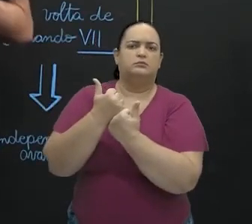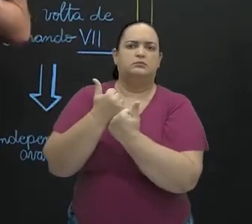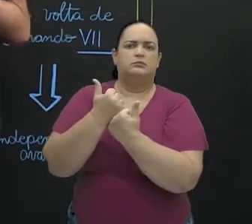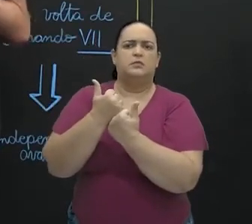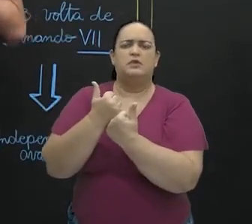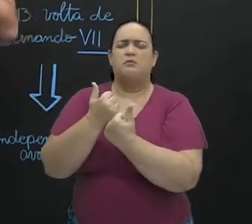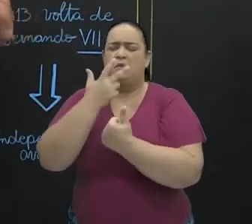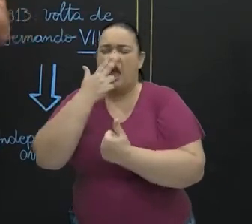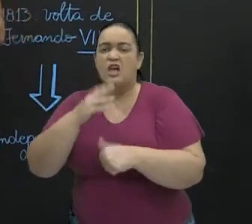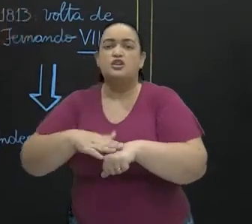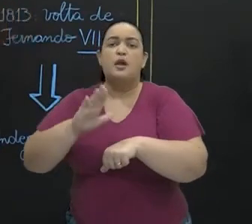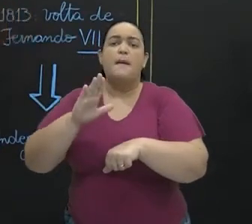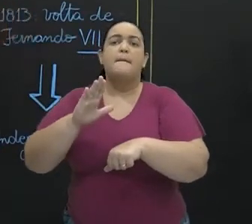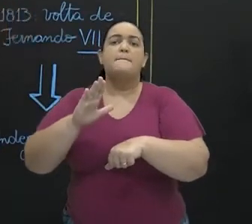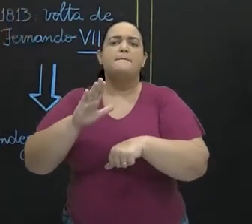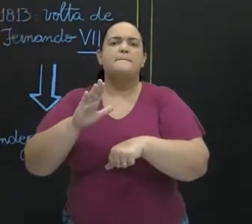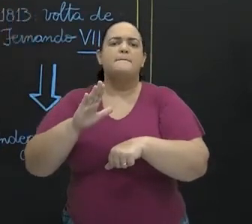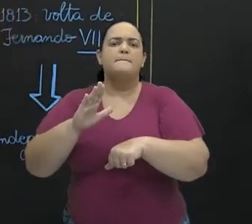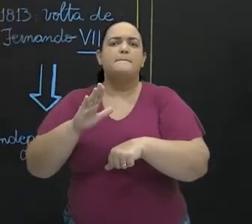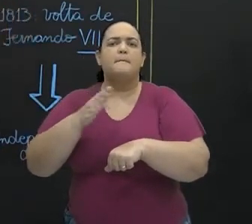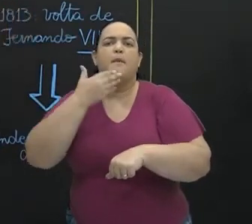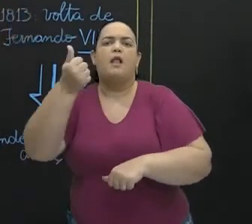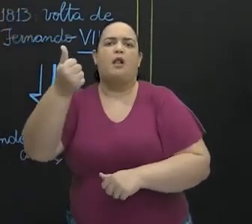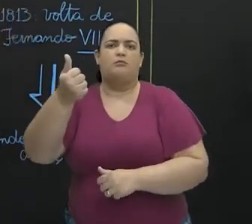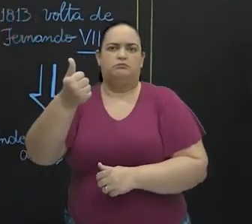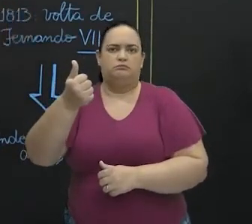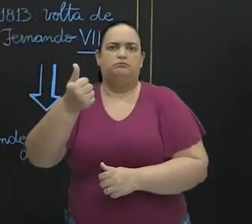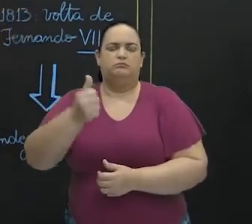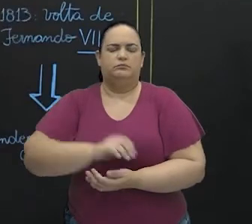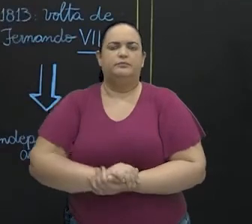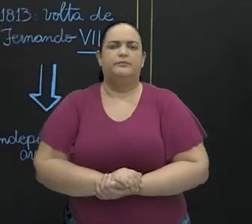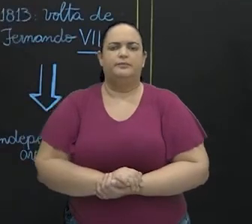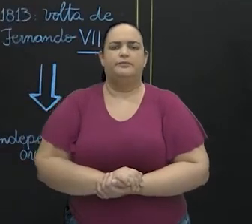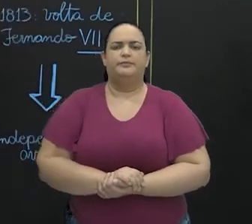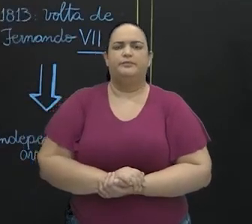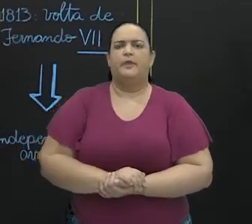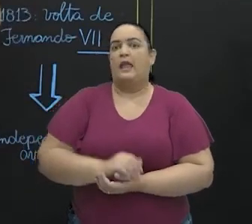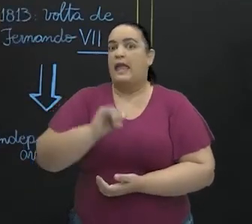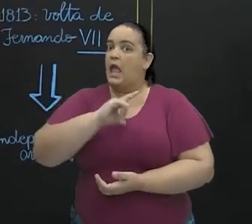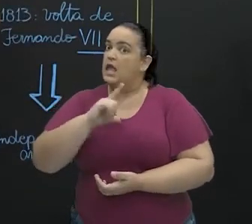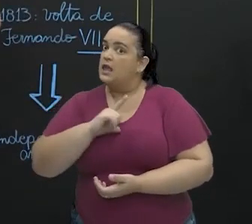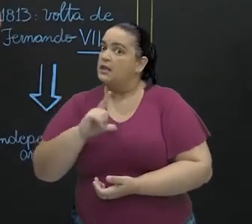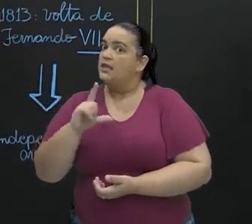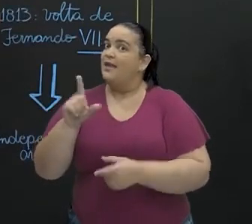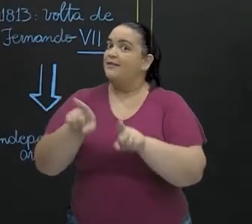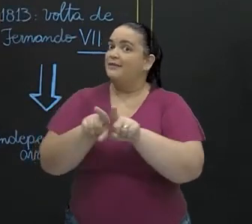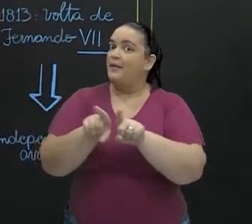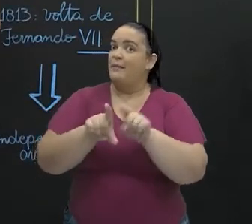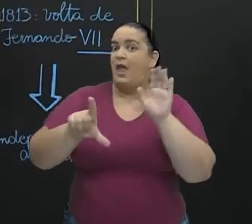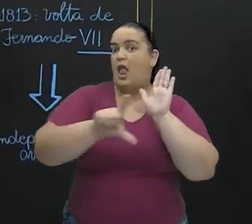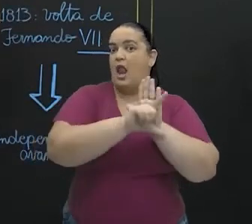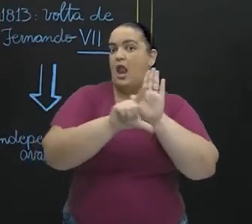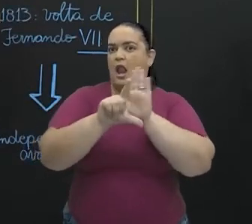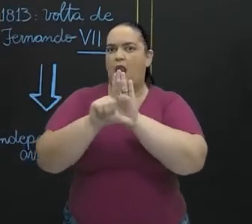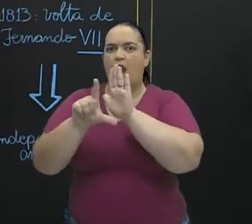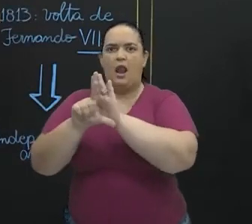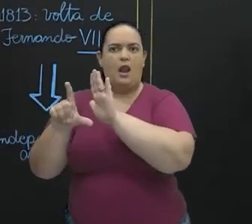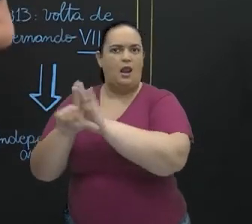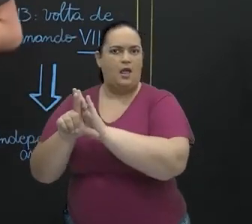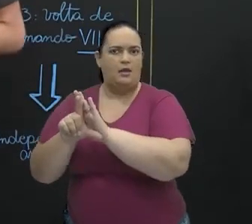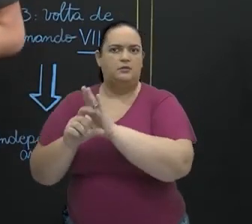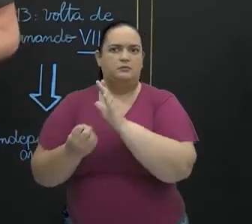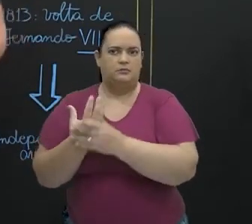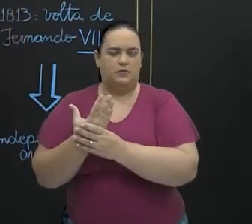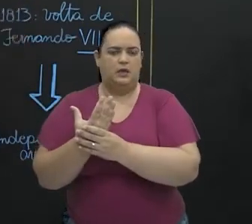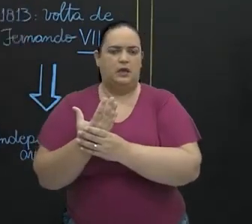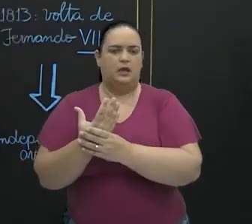não está querendo dizer tanto uma monarquia absolutista, mas uma monarquia constitucional, que tivesse o limite das leis. Ainda assim,